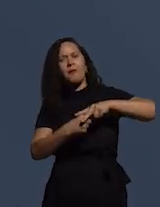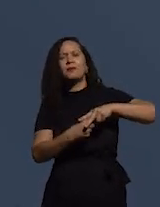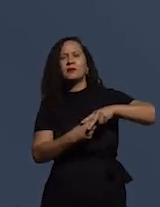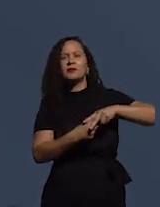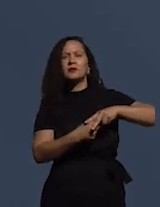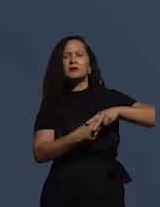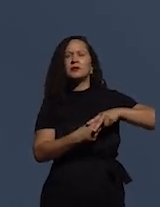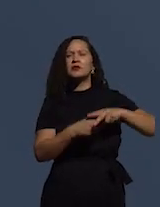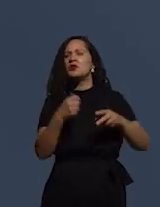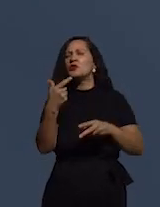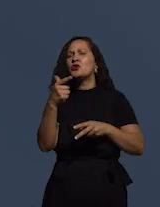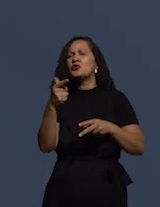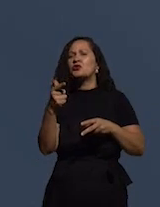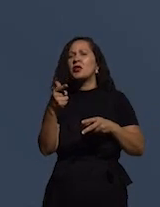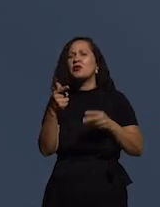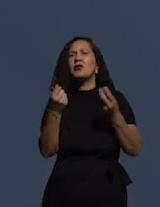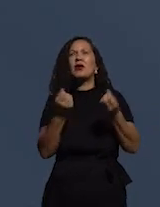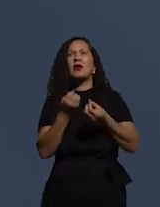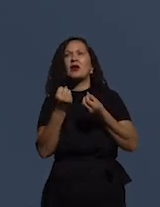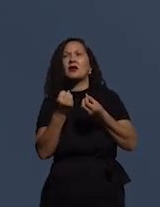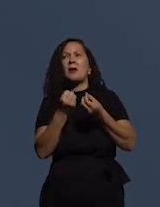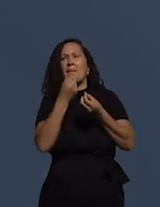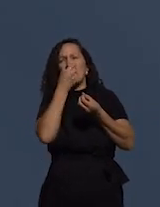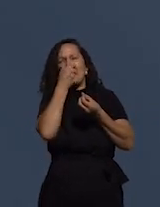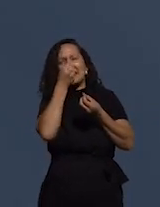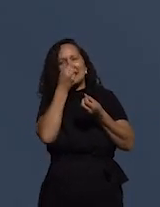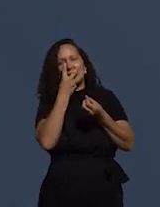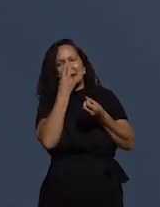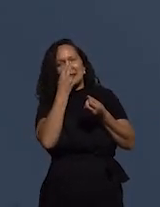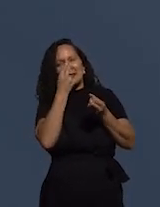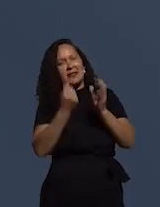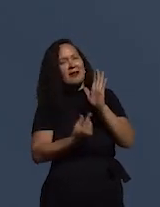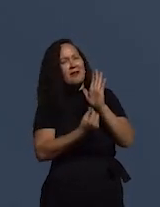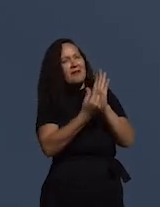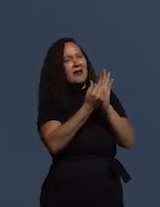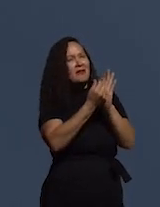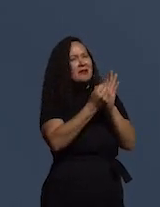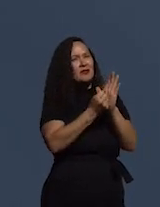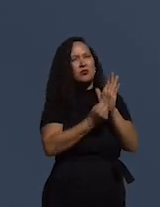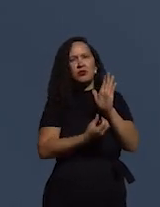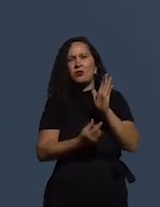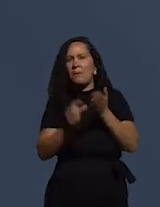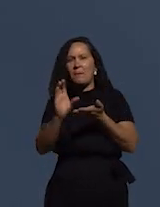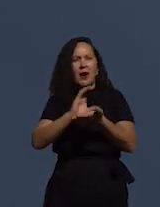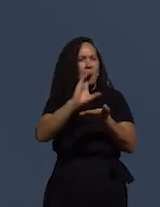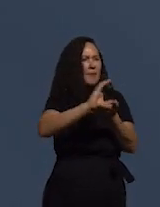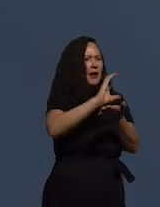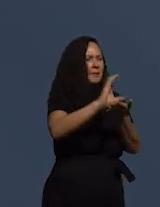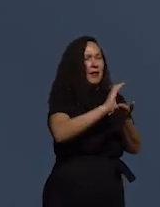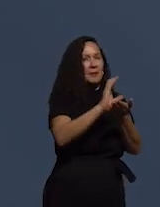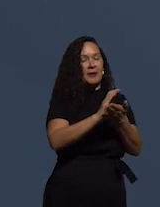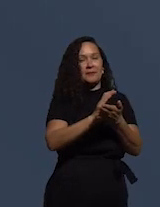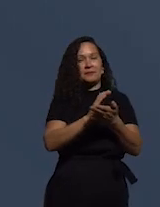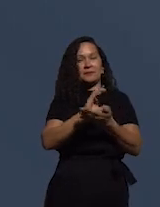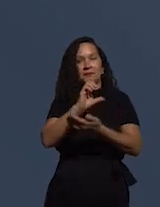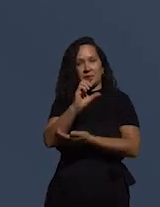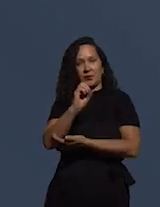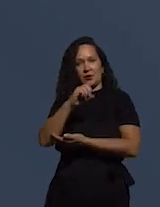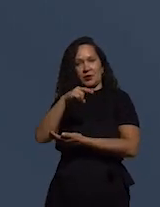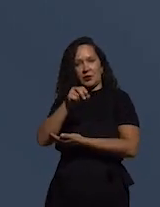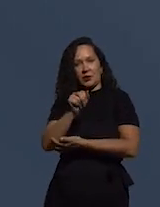estigmatizar o gasto público? o Leonardo Ferraz na fala que me antecedia já,